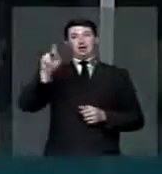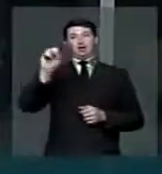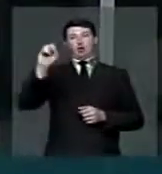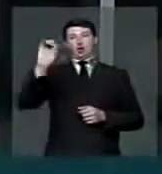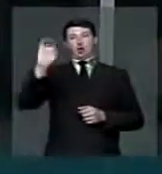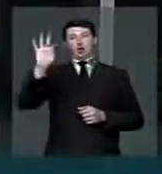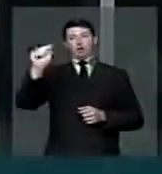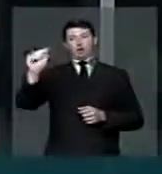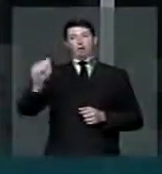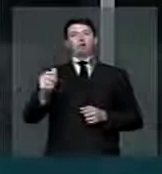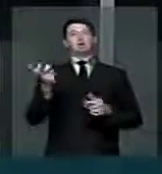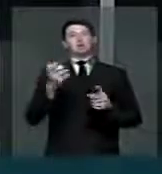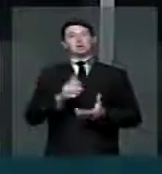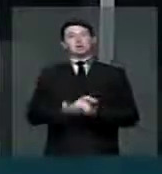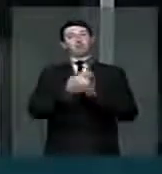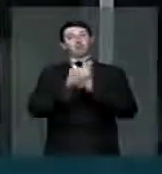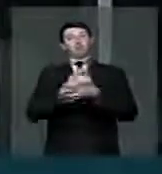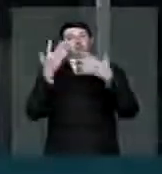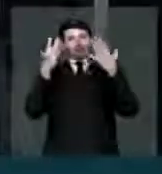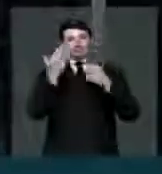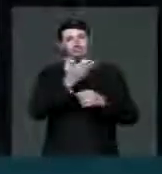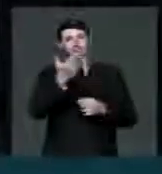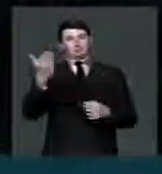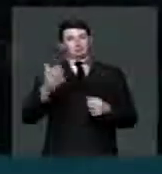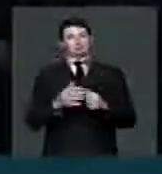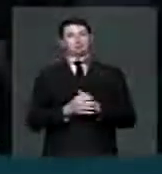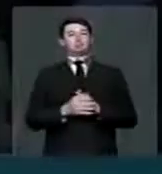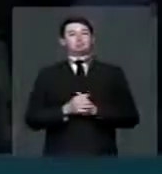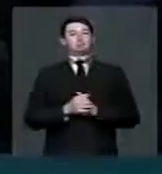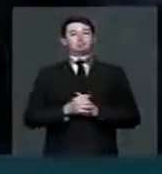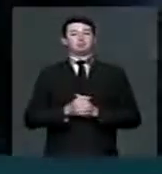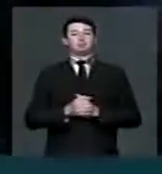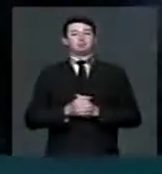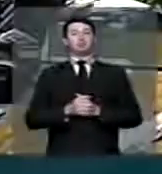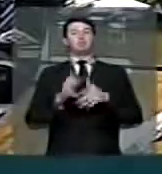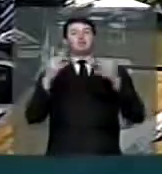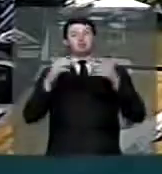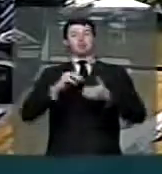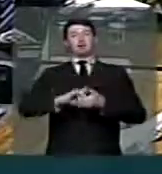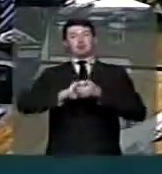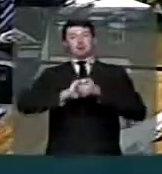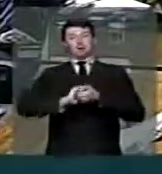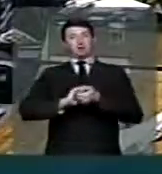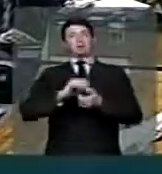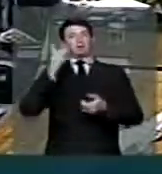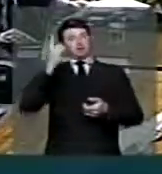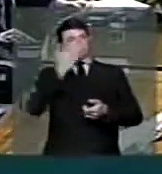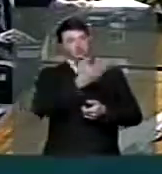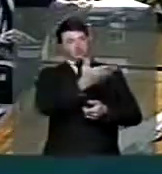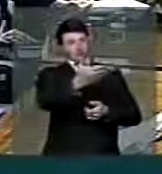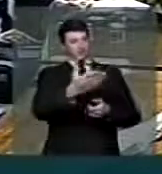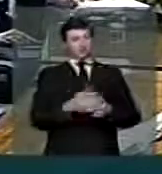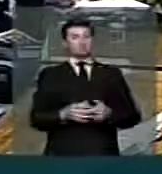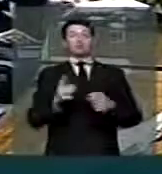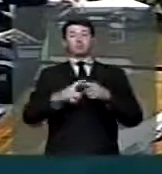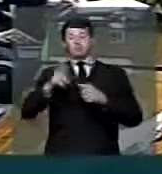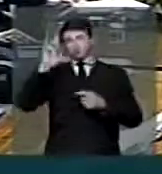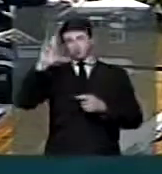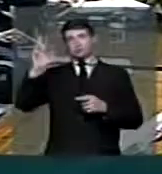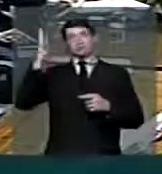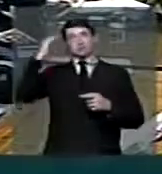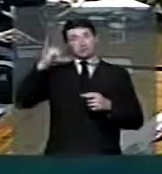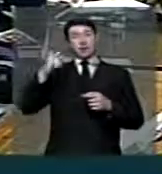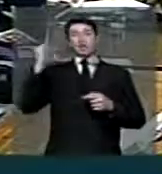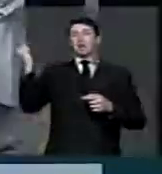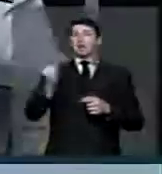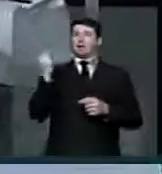a saudação também em nome do presidente desta casa, a saudação aos nobres parlamentares, sabendo, senhores deputados, o quão